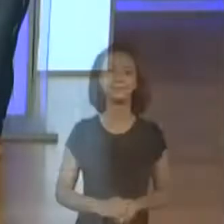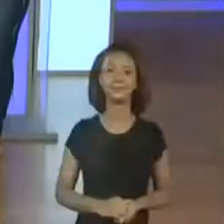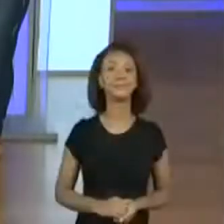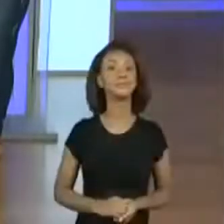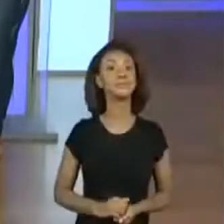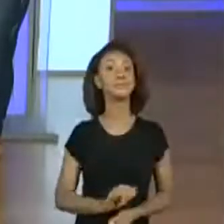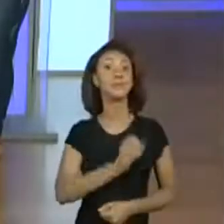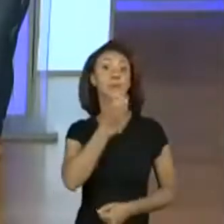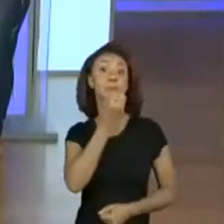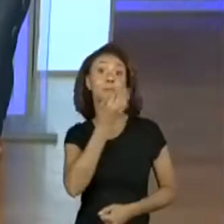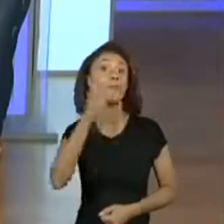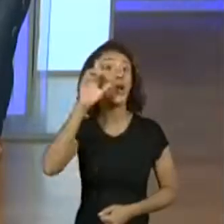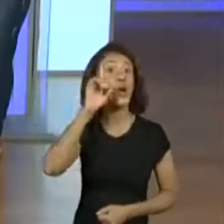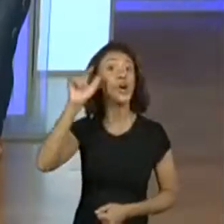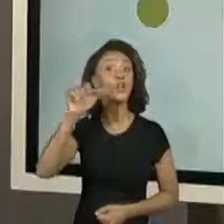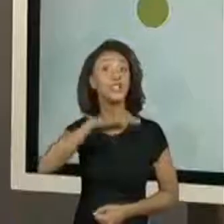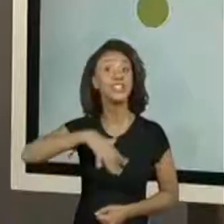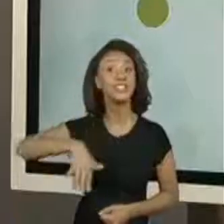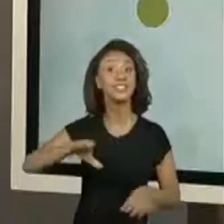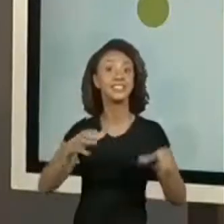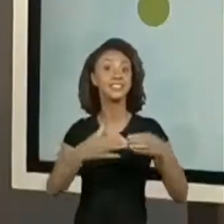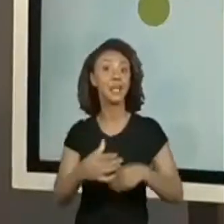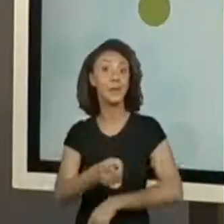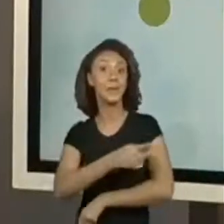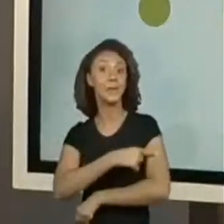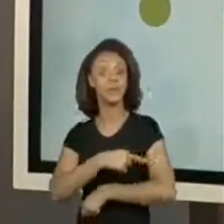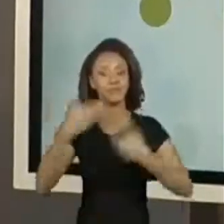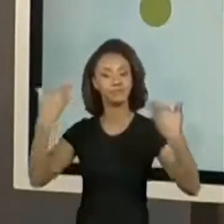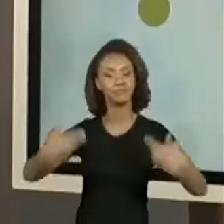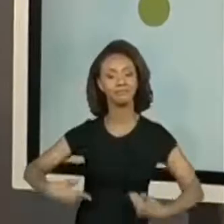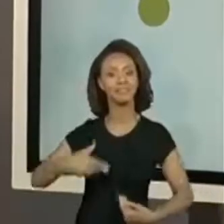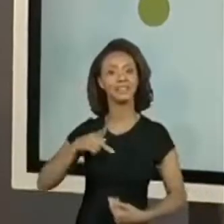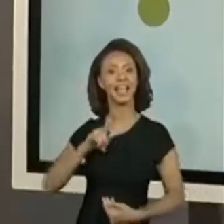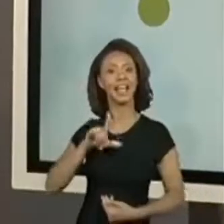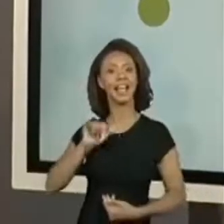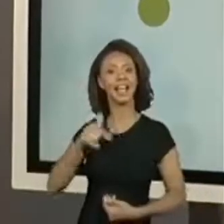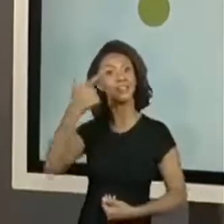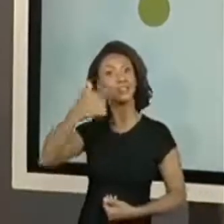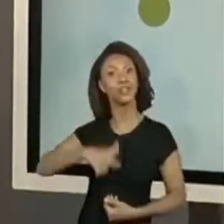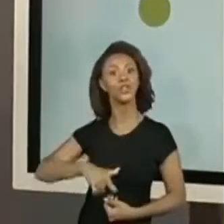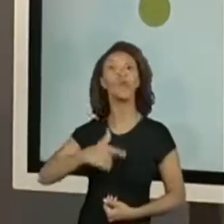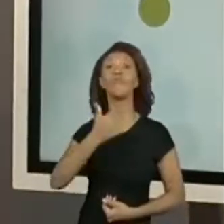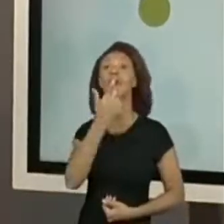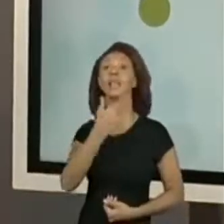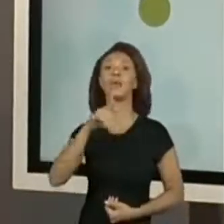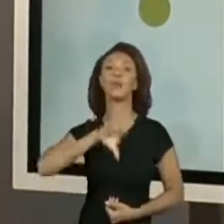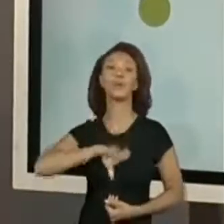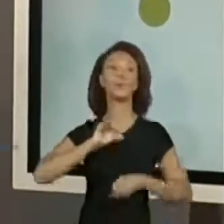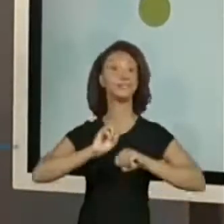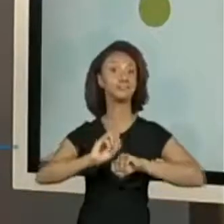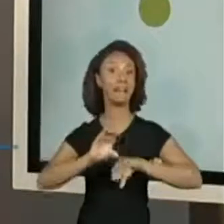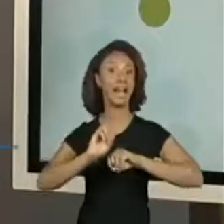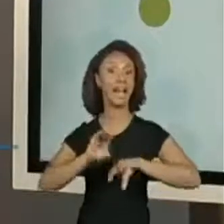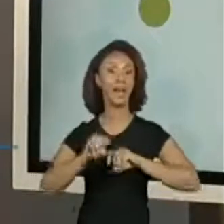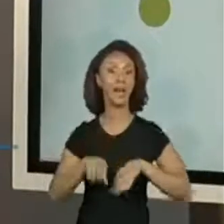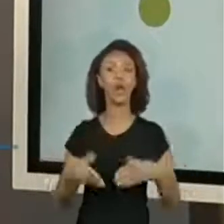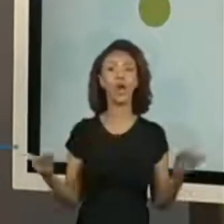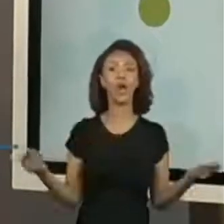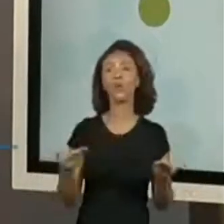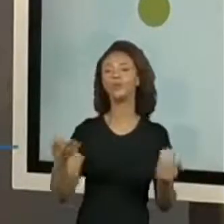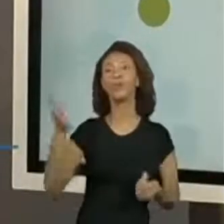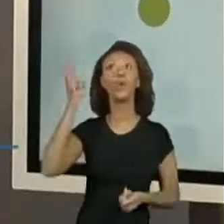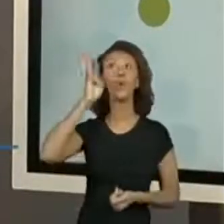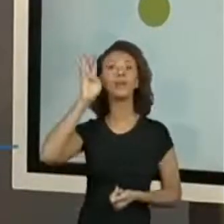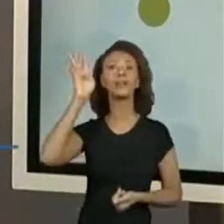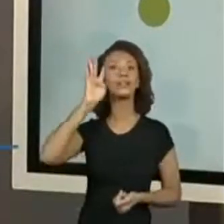Bom dia, turminha do primeiro ano! Olha a professora Kelly aqui para mais uma aula de língua portuguesa. Essa quarta